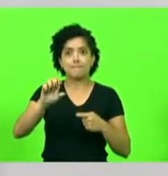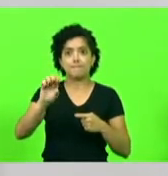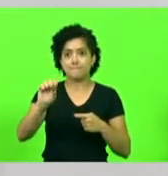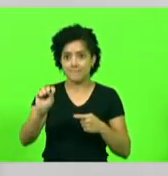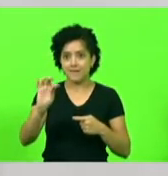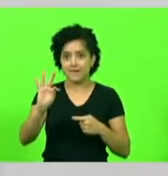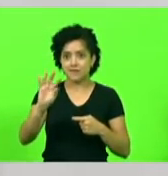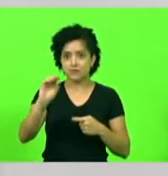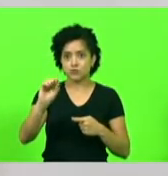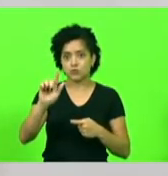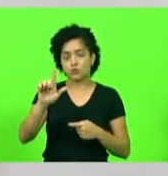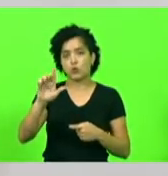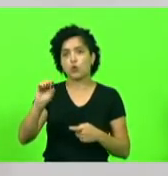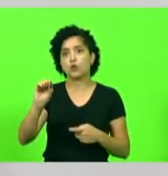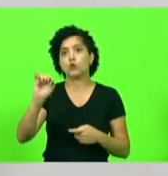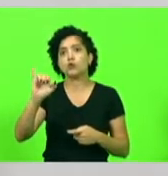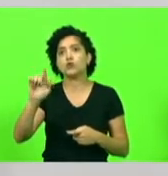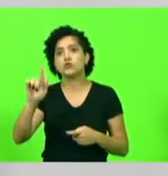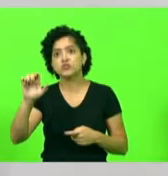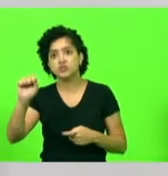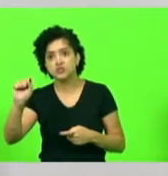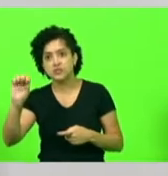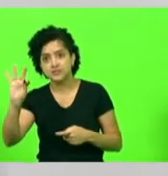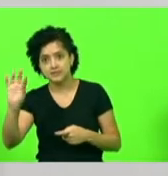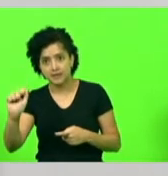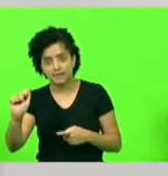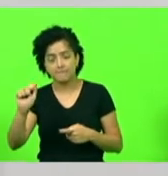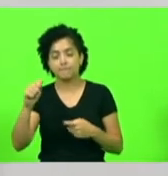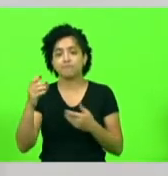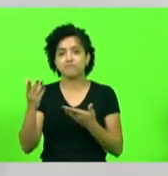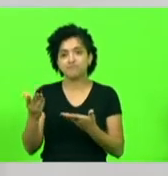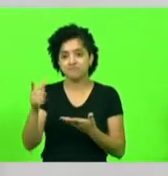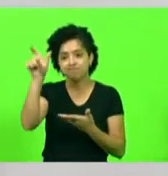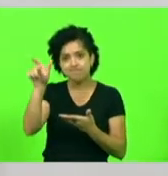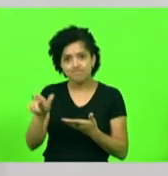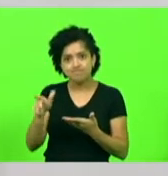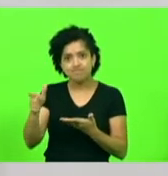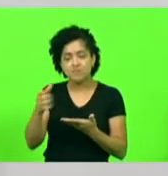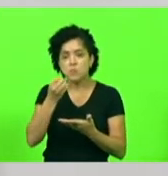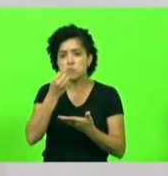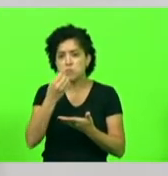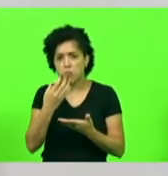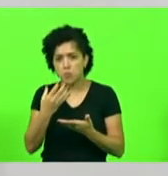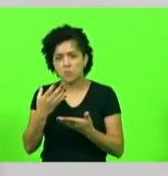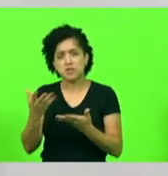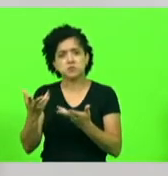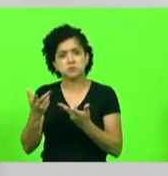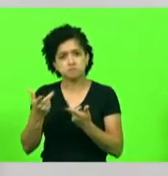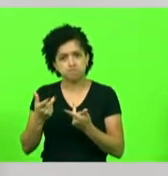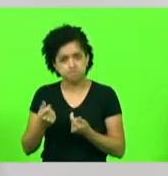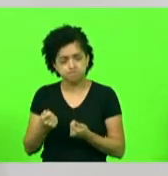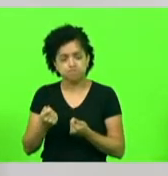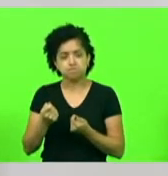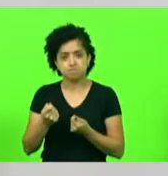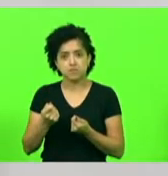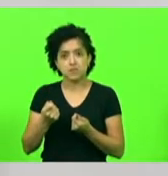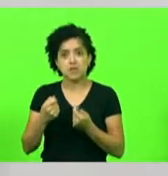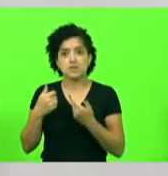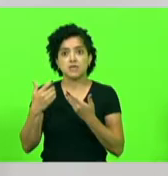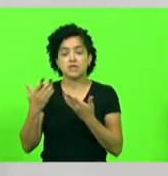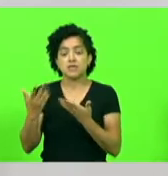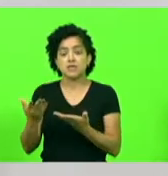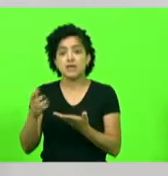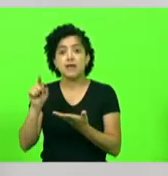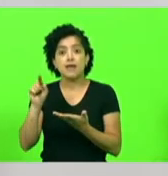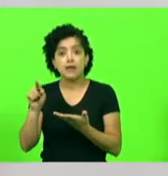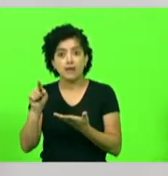médico, acho que é um anjo, né? A gente tem pessoas assim de uma áurea muito iluminada. Ele